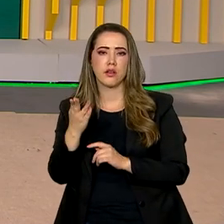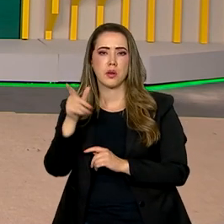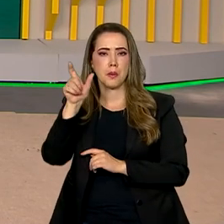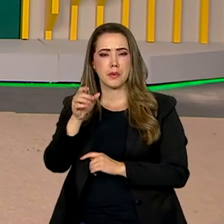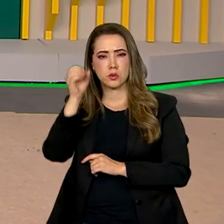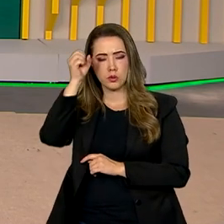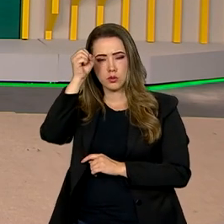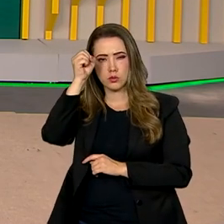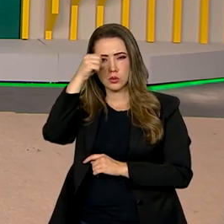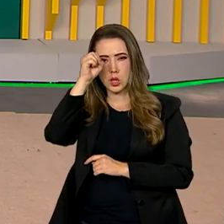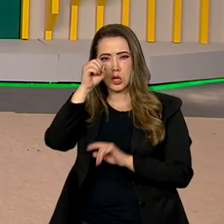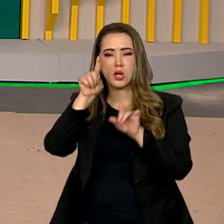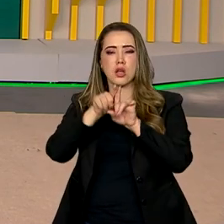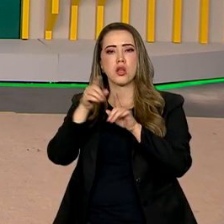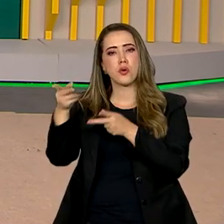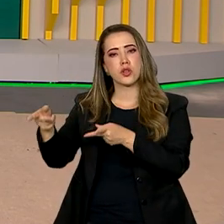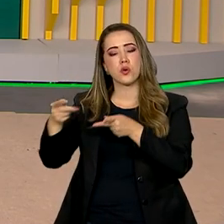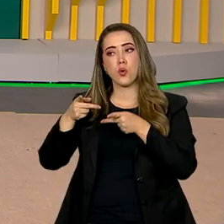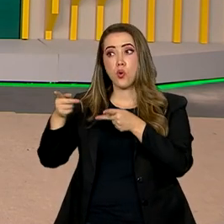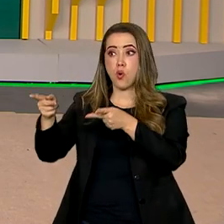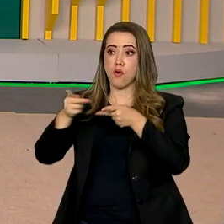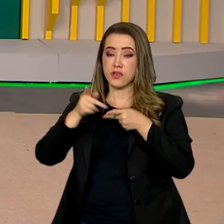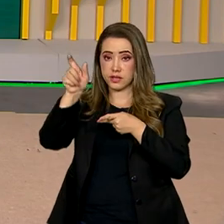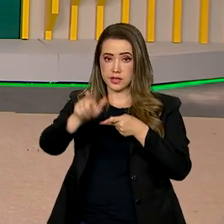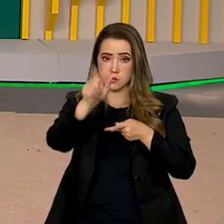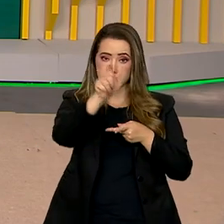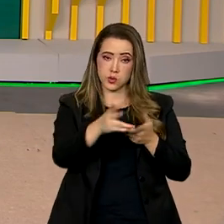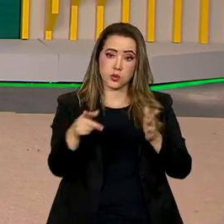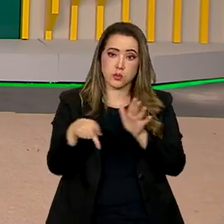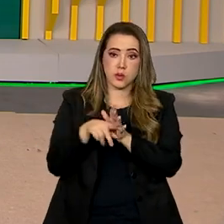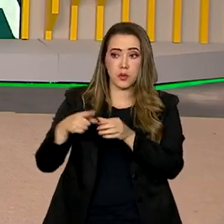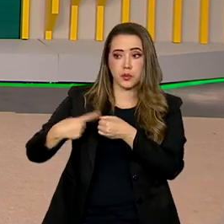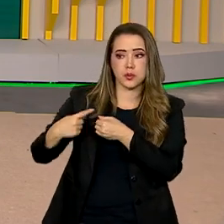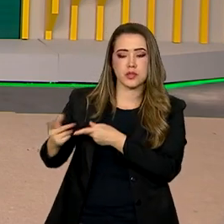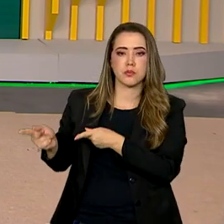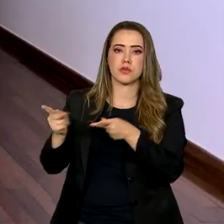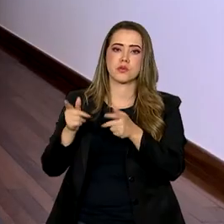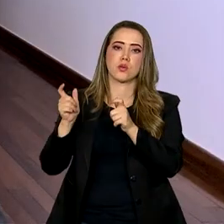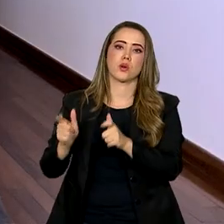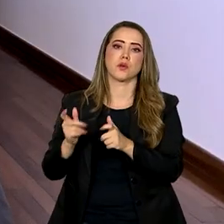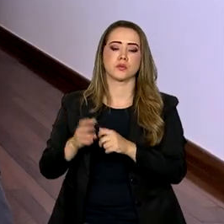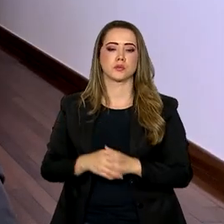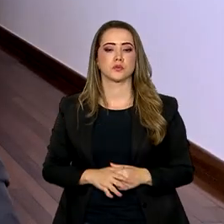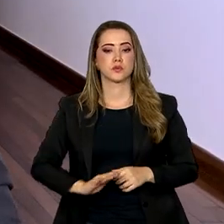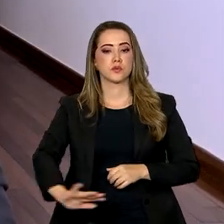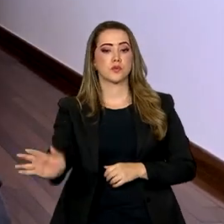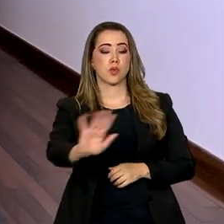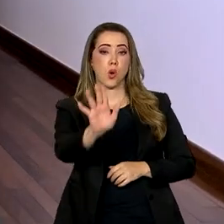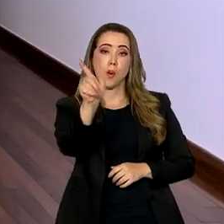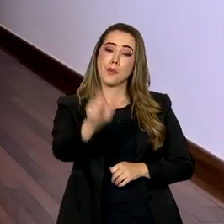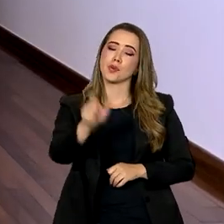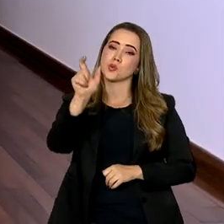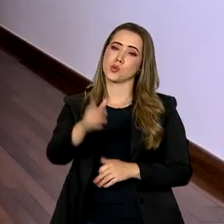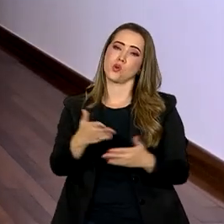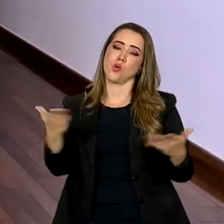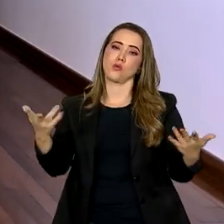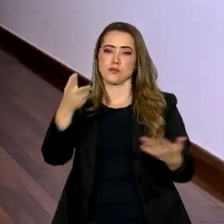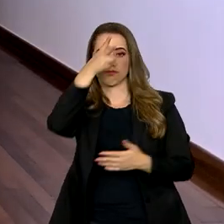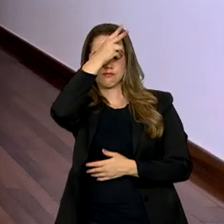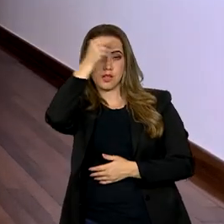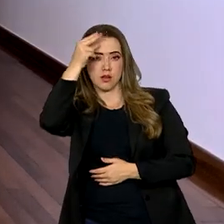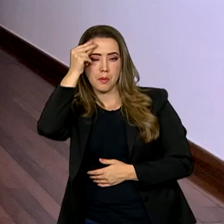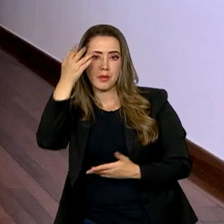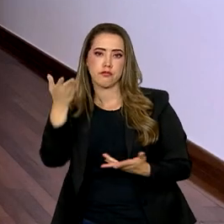Alexandre Padilha, é quem faz o convite aos gestores municipais. Olá, gestores municipais,